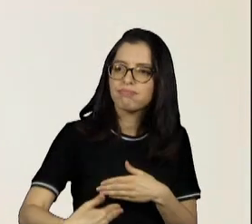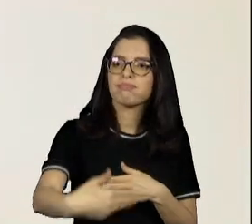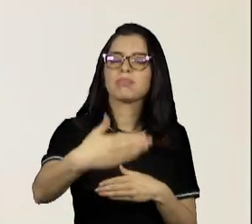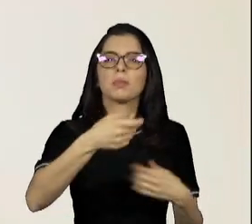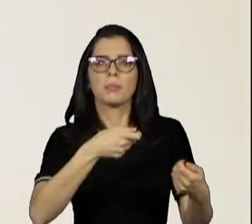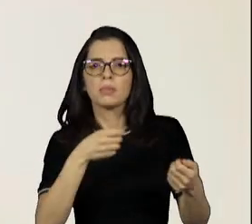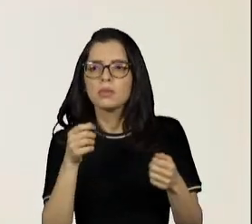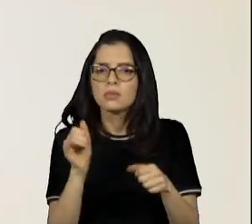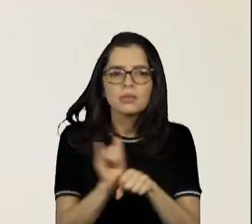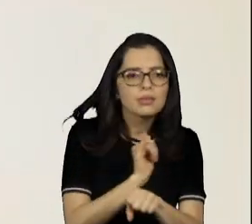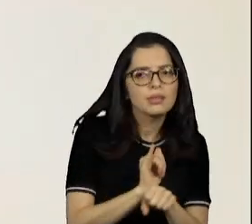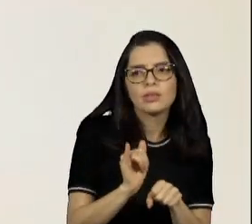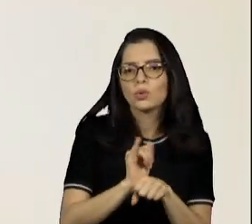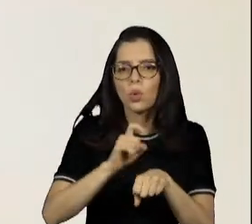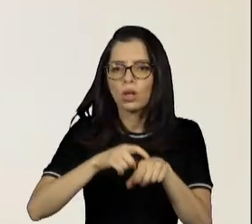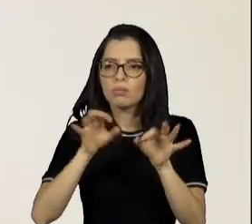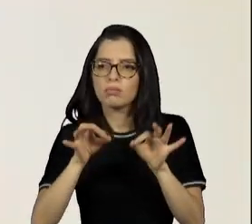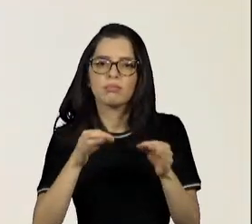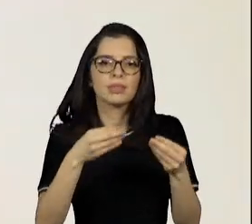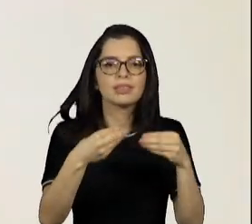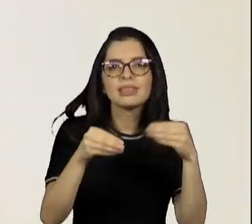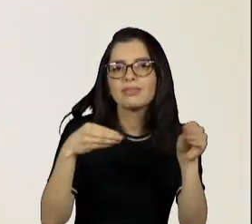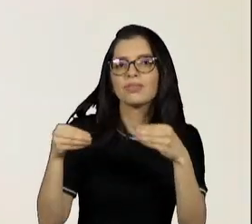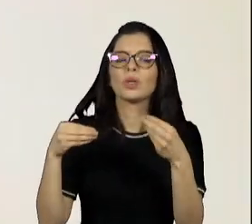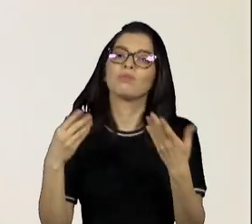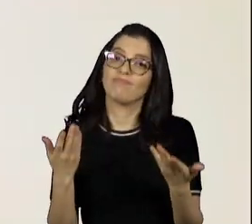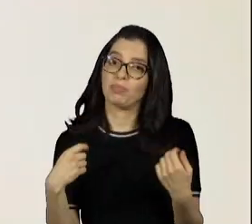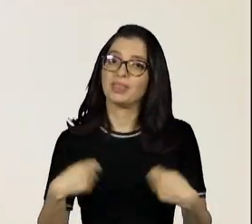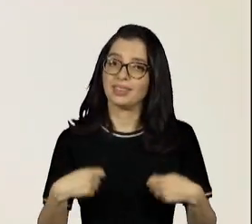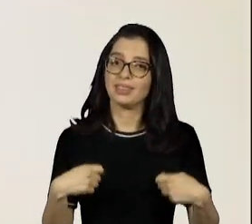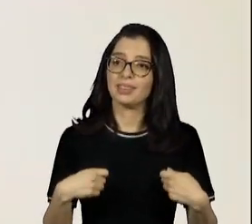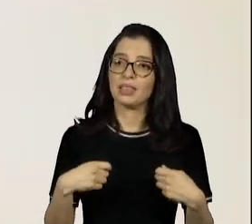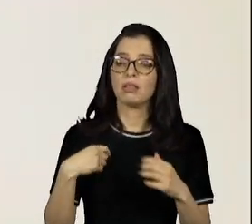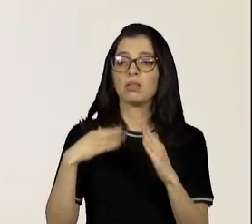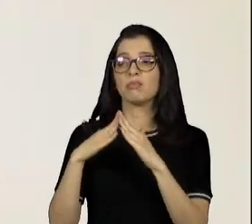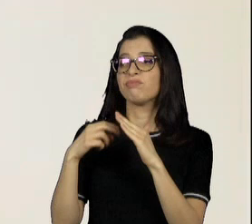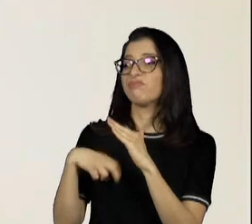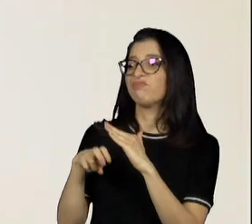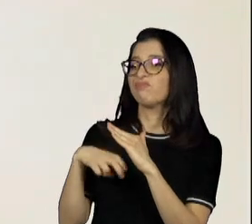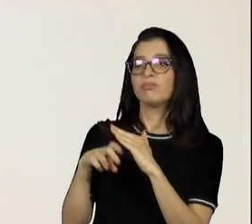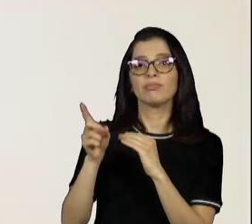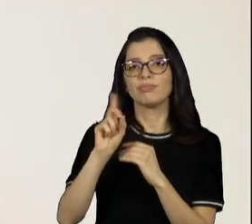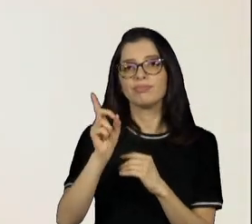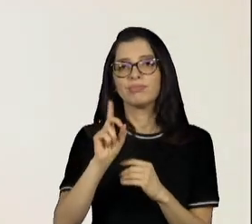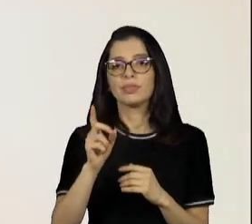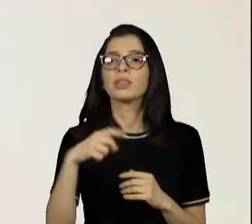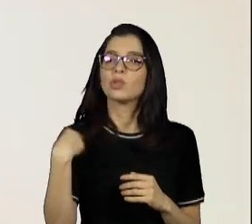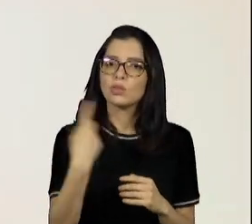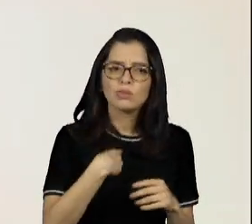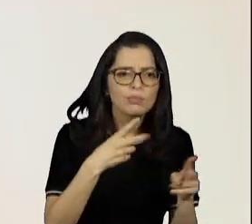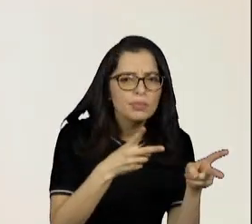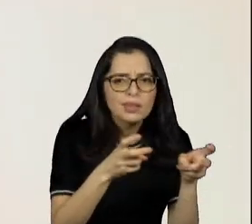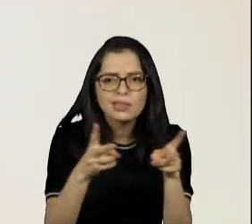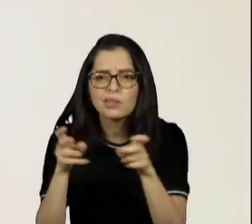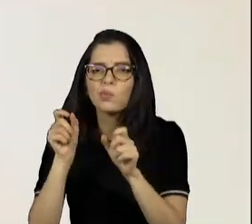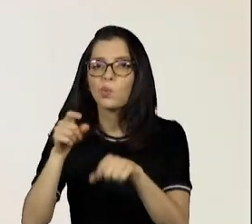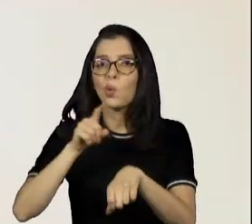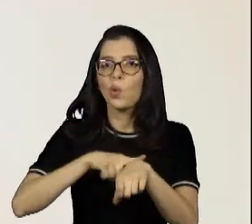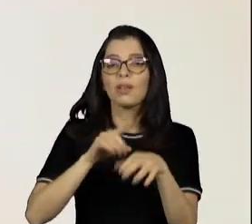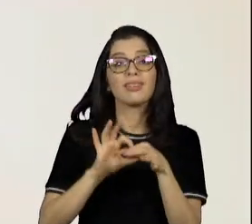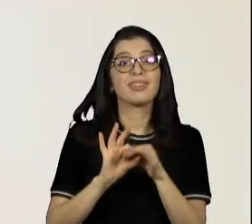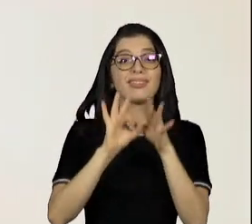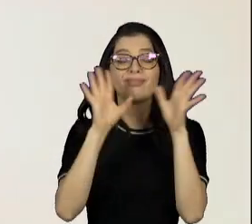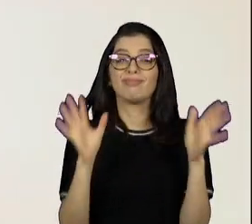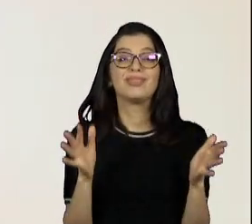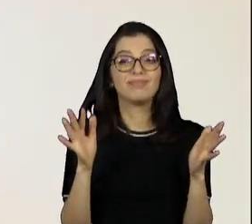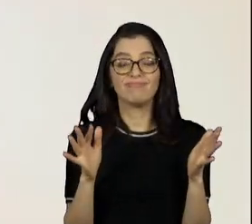gente e os horários da gente que tem que fazer. Se a gente ficar em casa, mais um motivo para a gente ver a hora que a gente quiser e quando puder. Então,